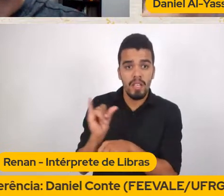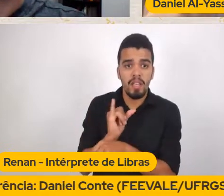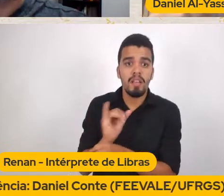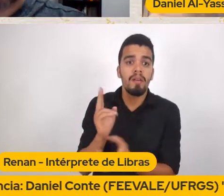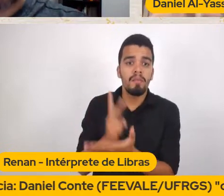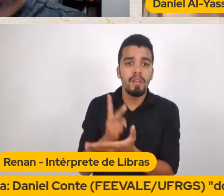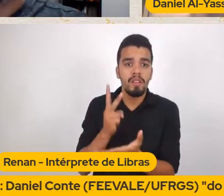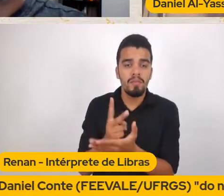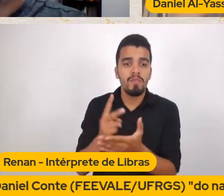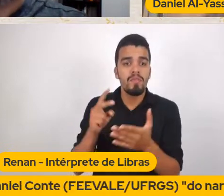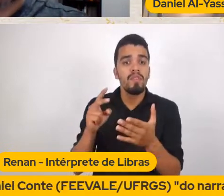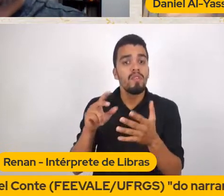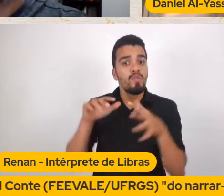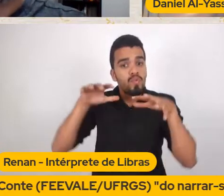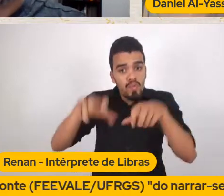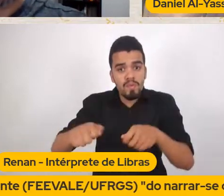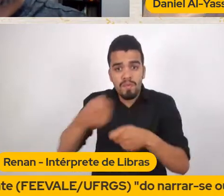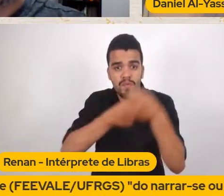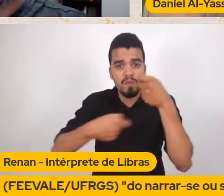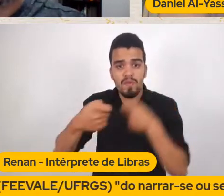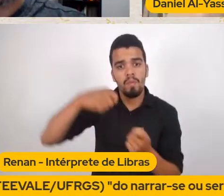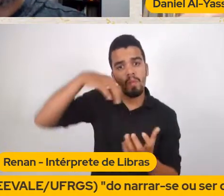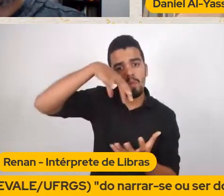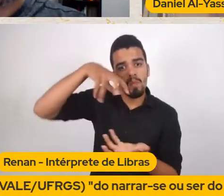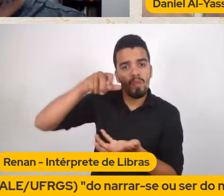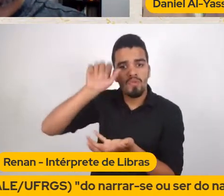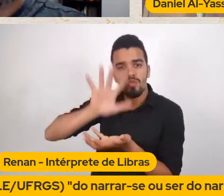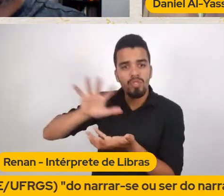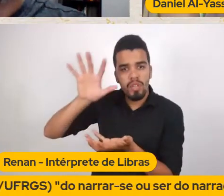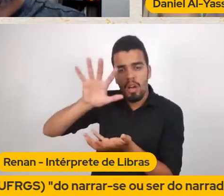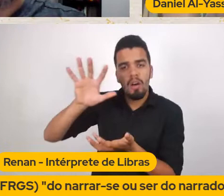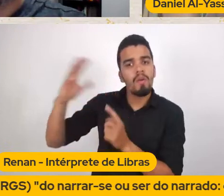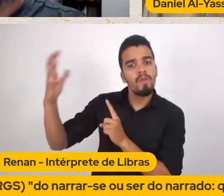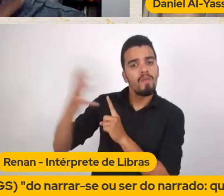Usou Para me tornar O Daniel Que eu sou agora